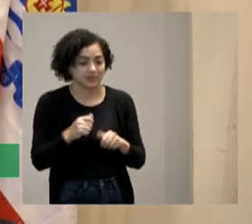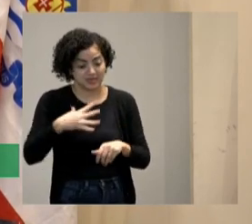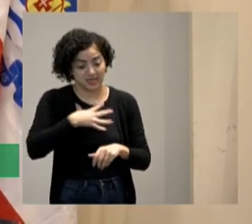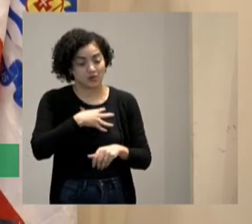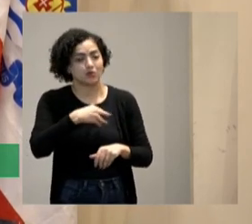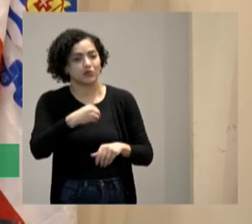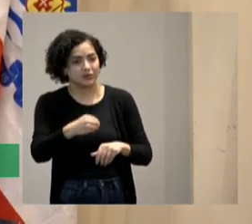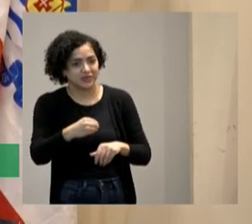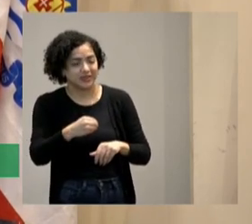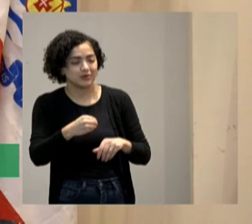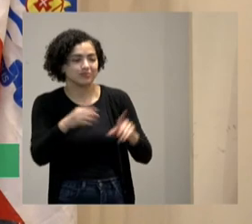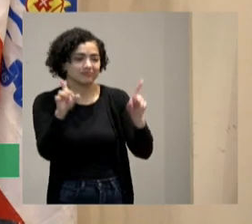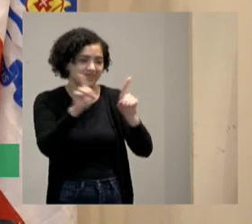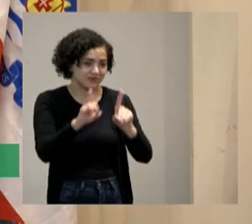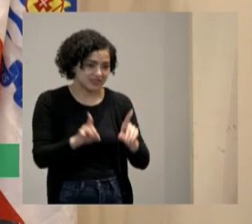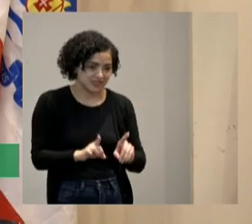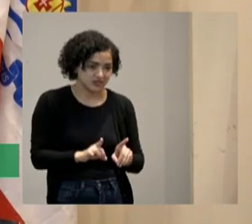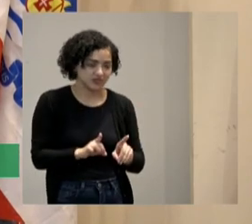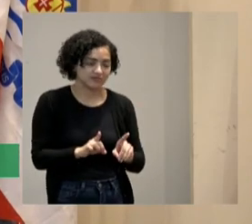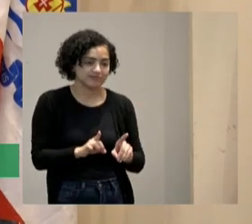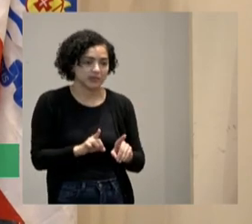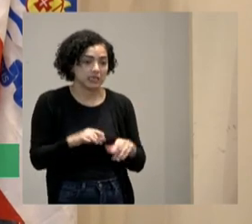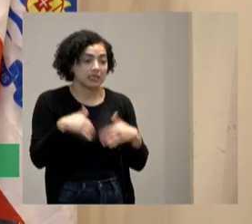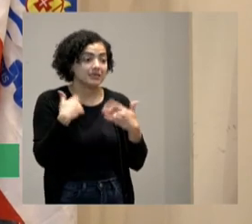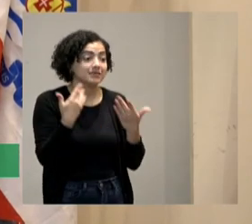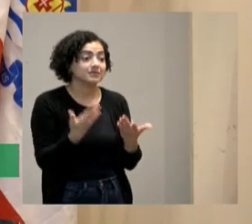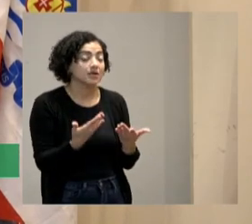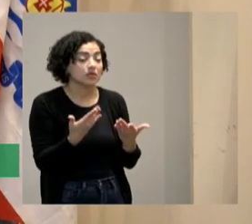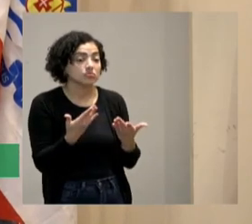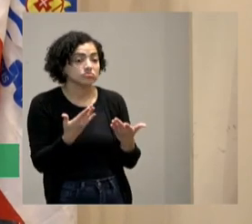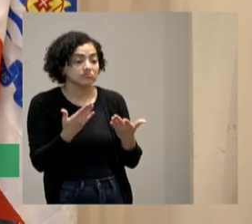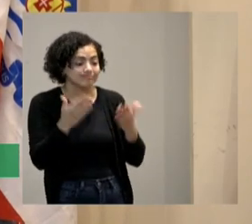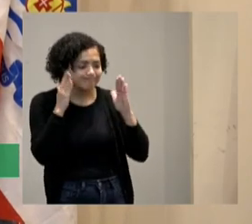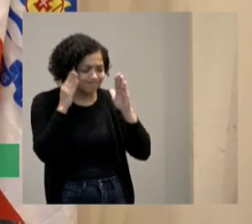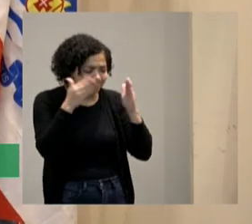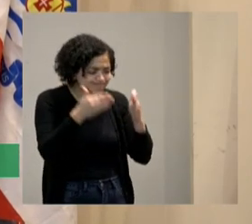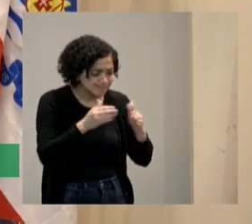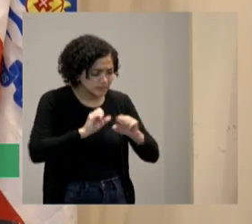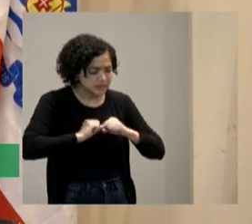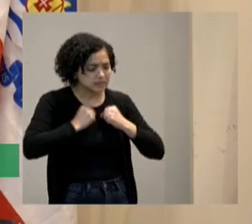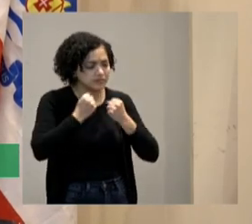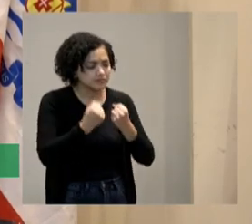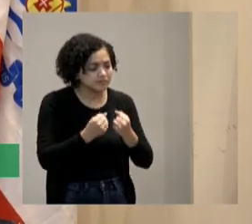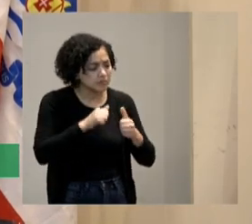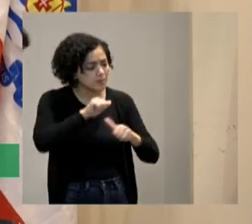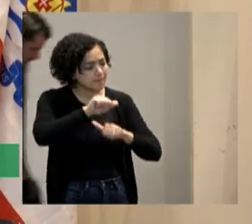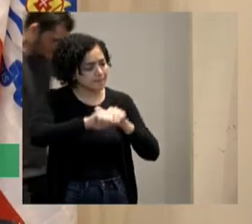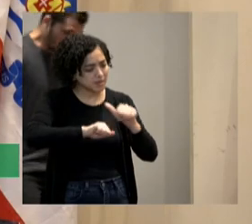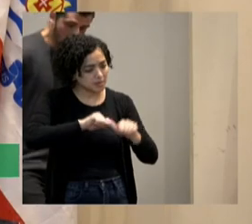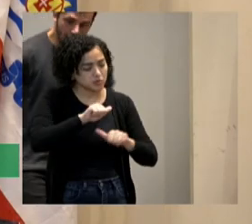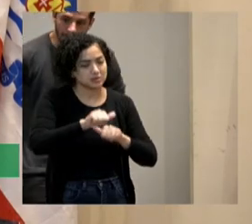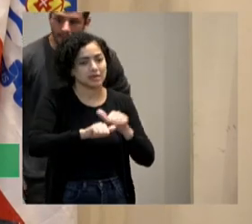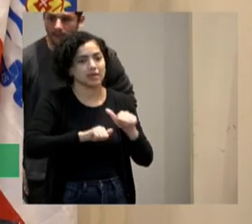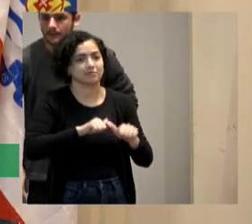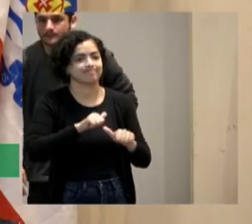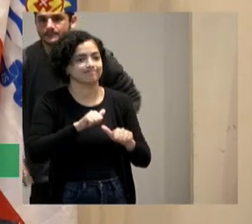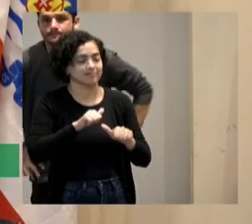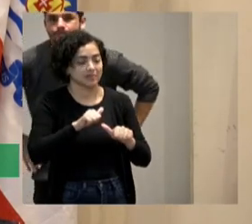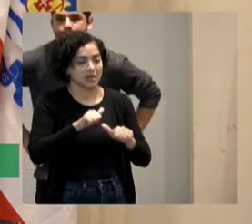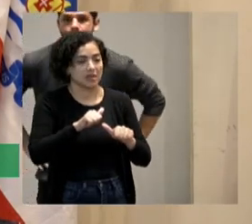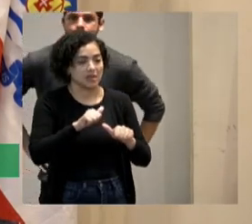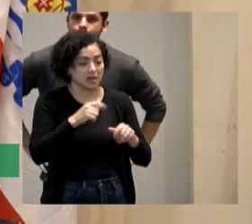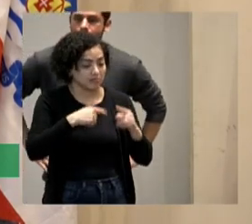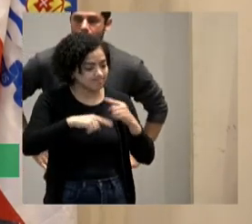filho com alguma deficiência então o que eles se dedicam para mudar as coisas é é fora do comum